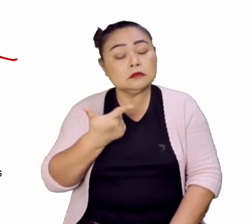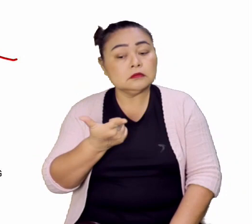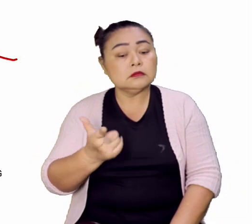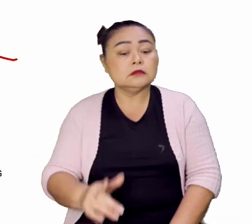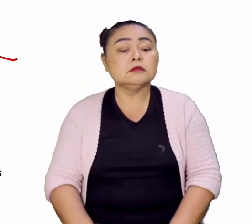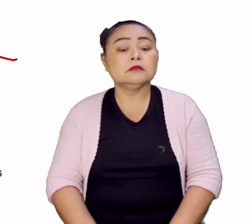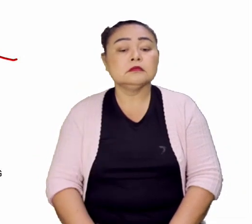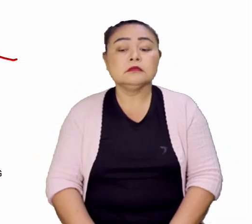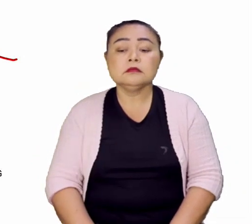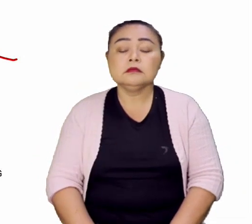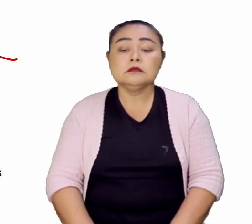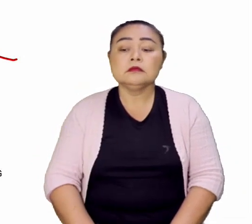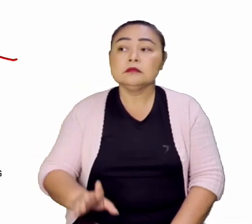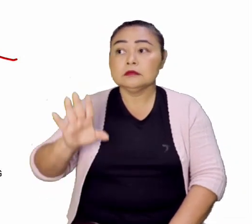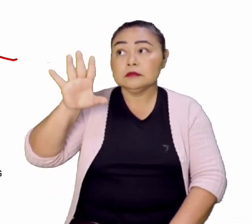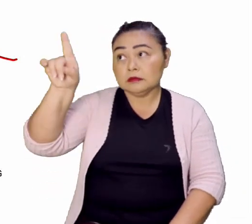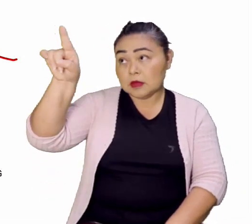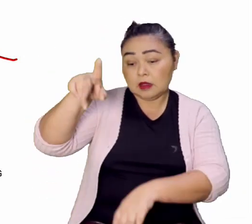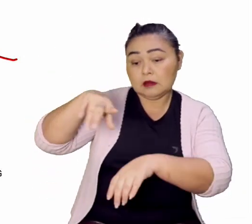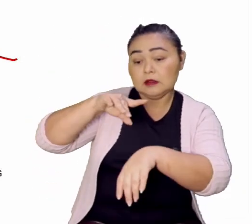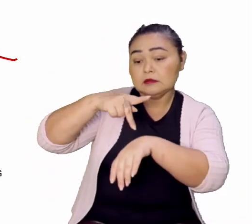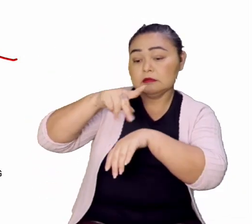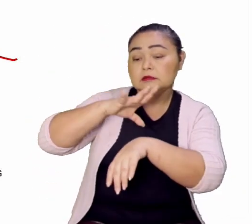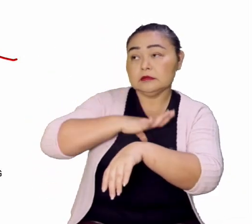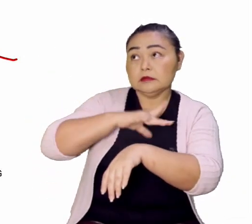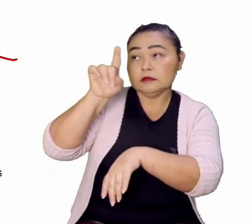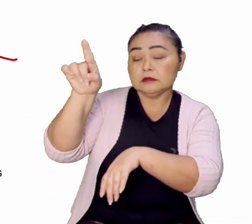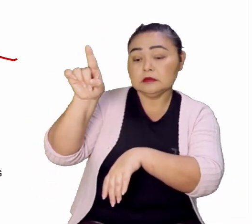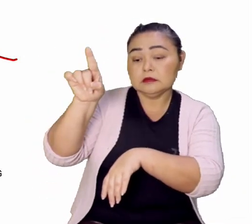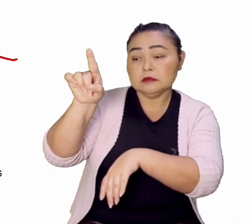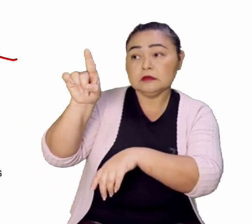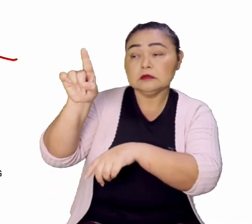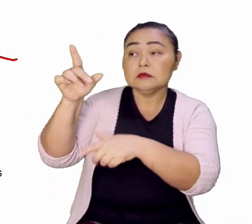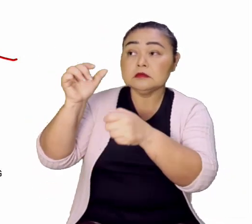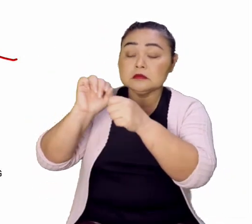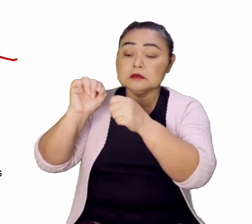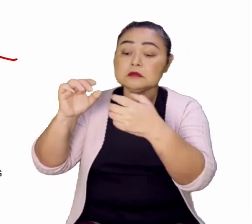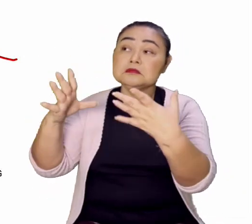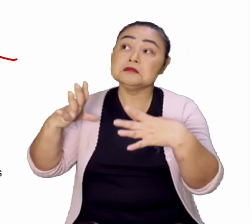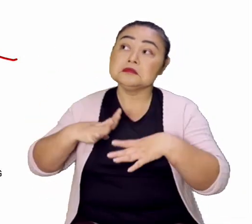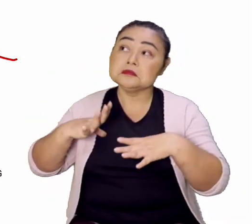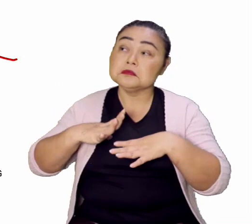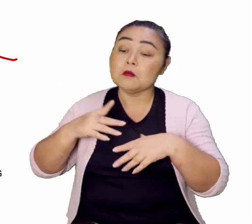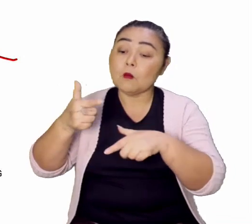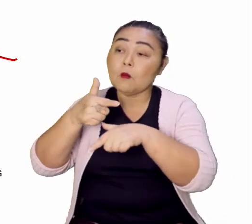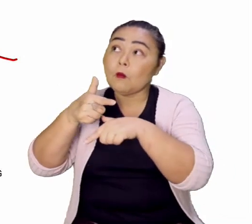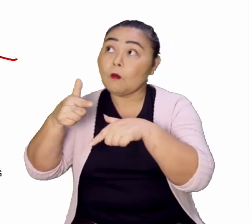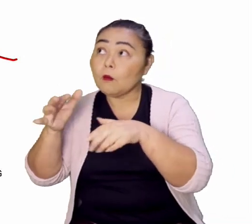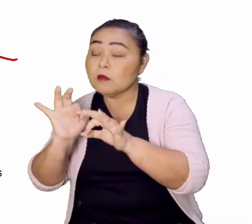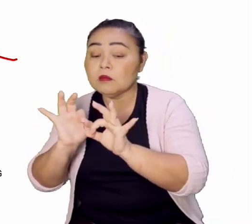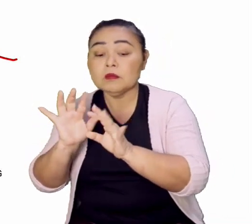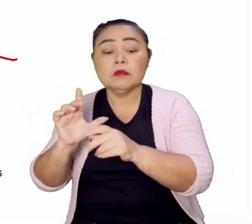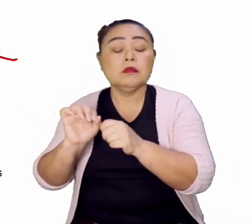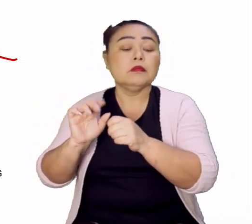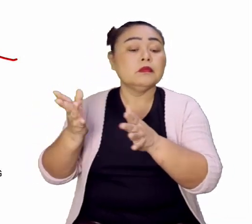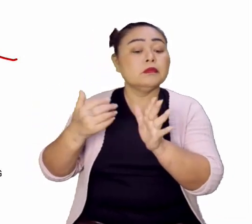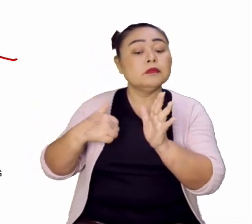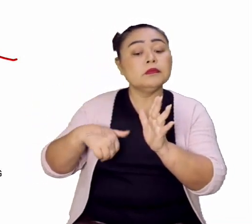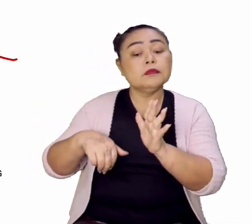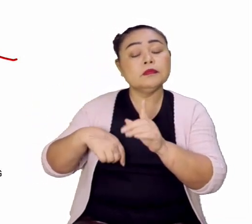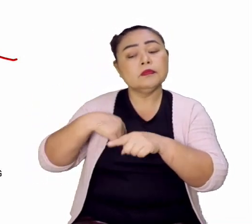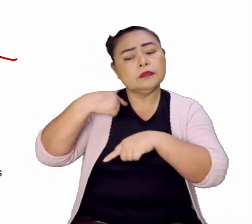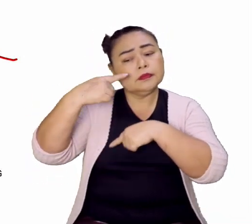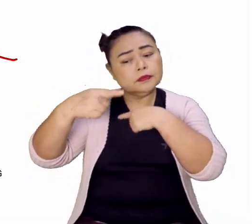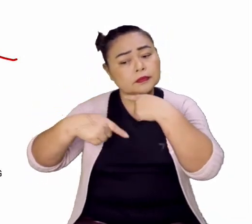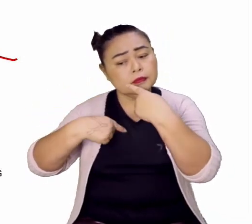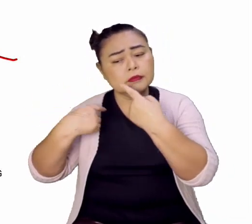quase que Portugal também ficou uma cidade fantasma. Nisso, ao chegarem muitos